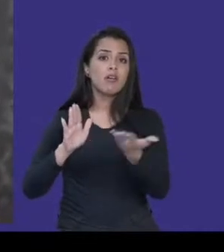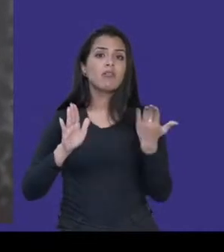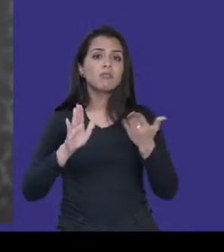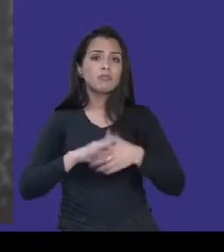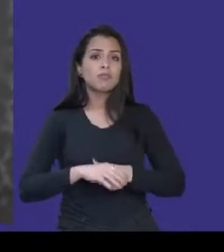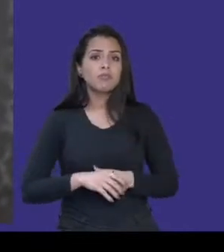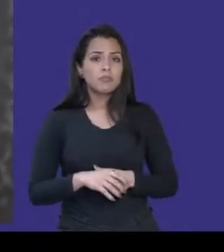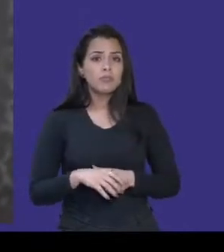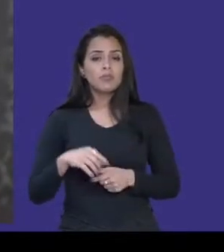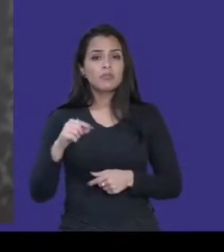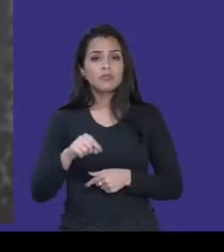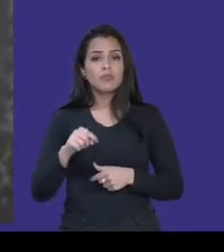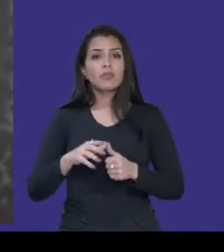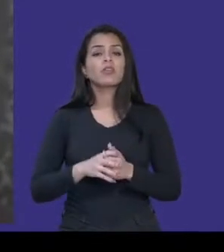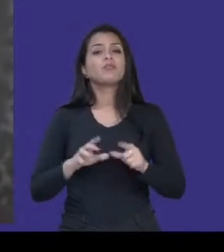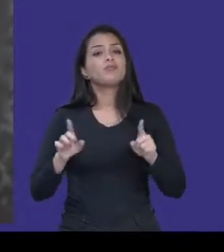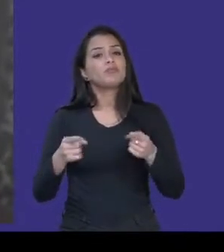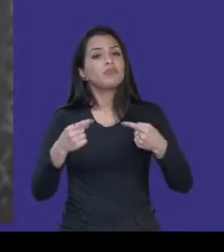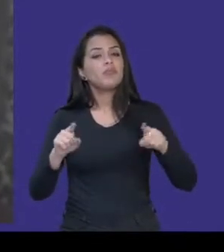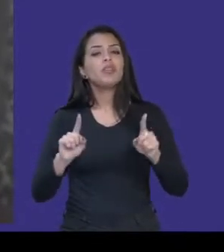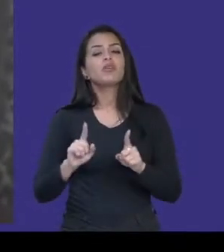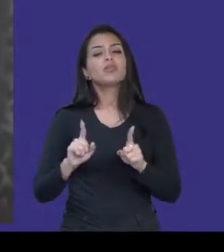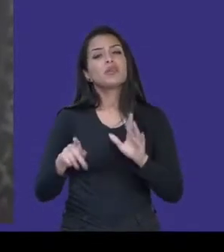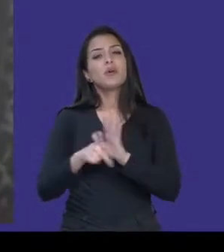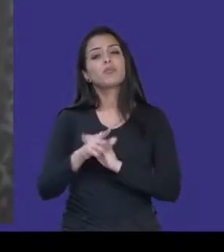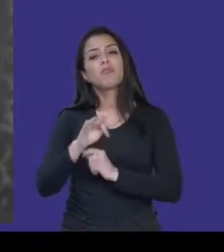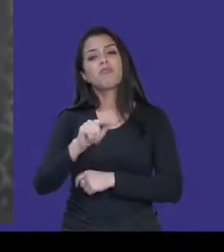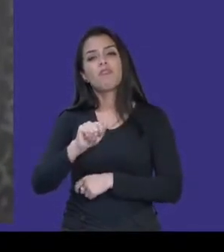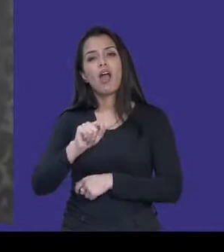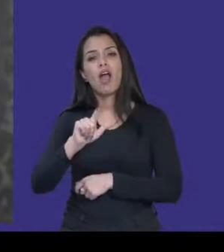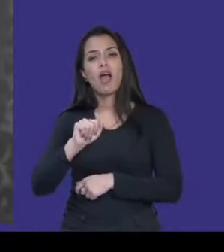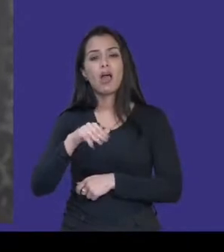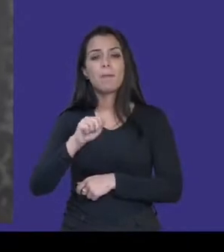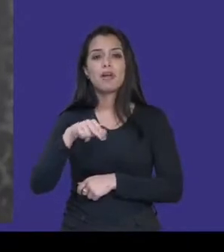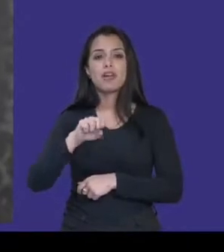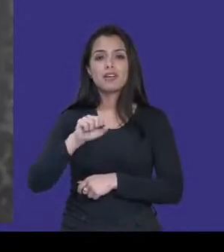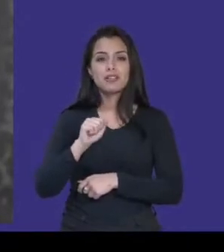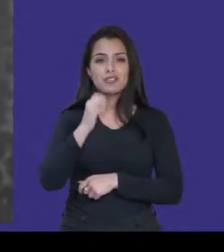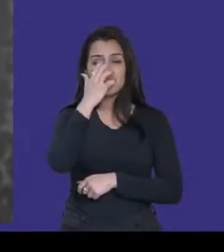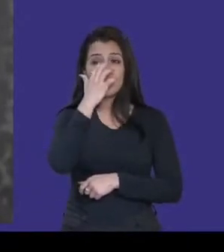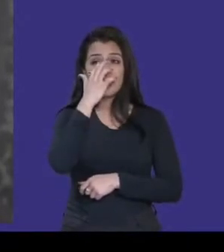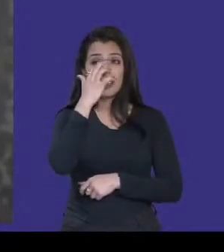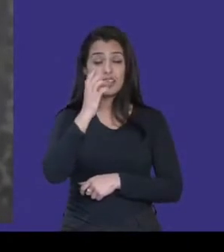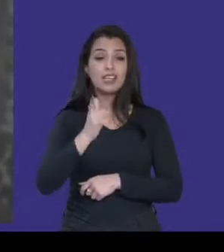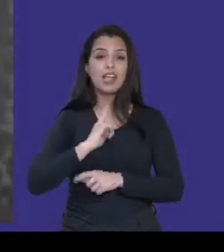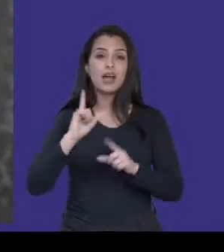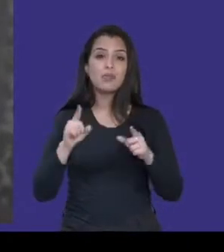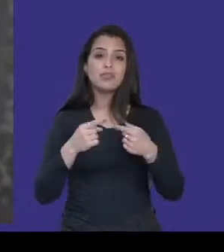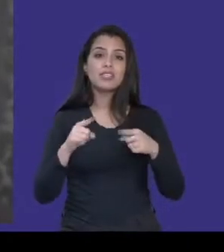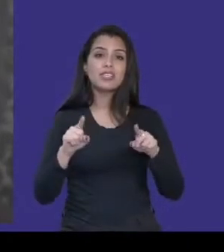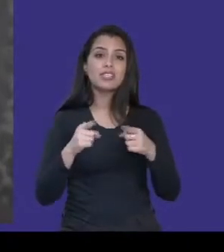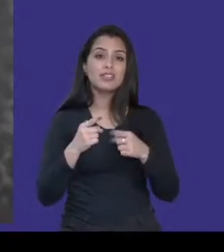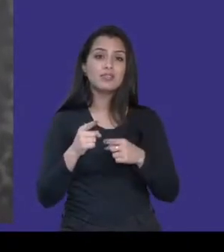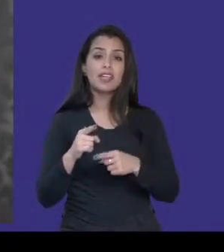música, Eli, uma música do Fala Mansa. Eu sempre lembro dessa música quando tem aquela hashtag para cego ouvir, né? Que diz mais ou menos assim, para